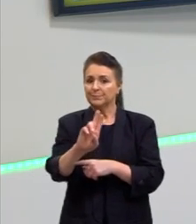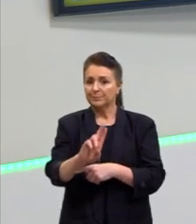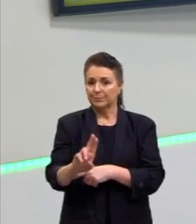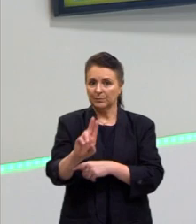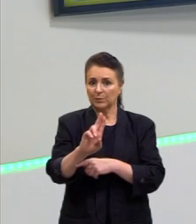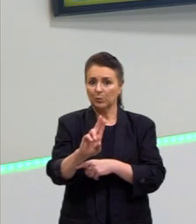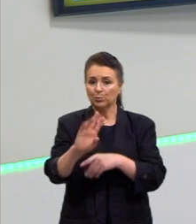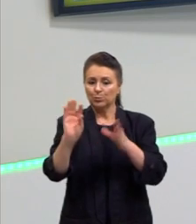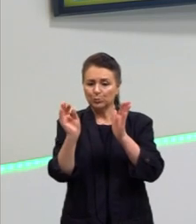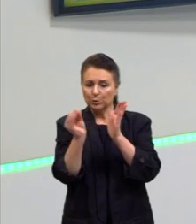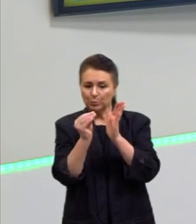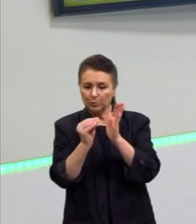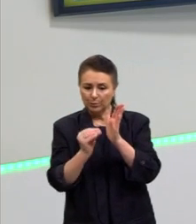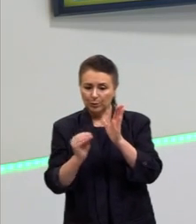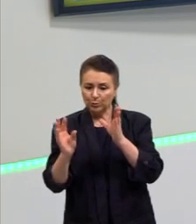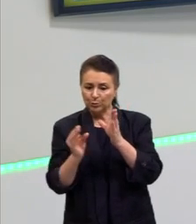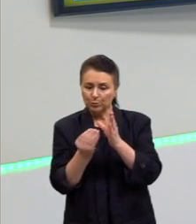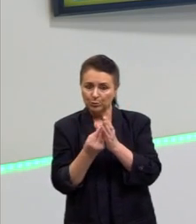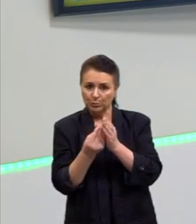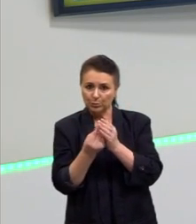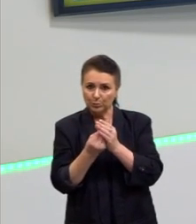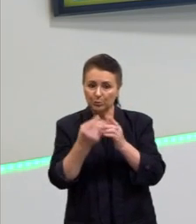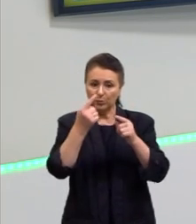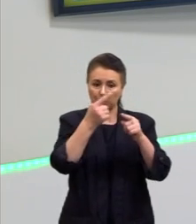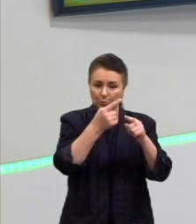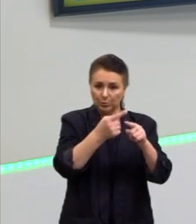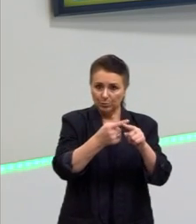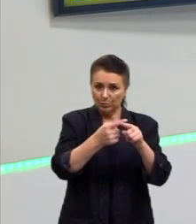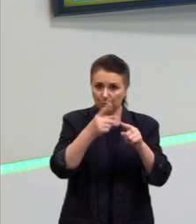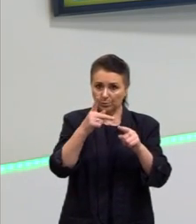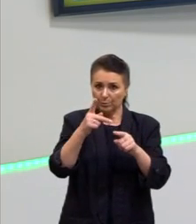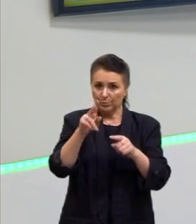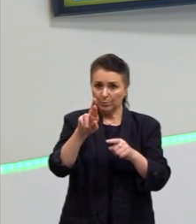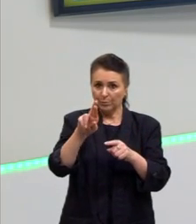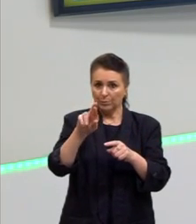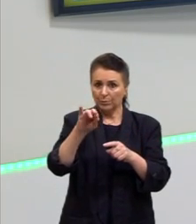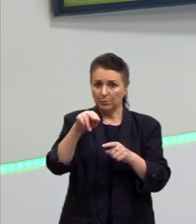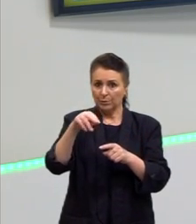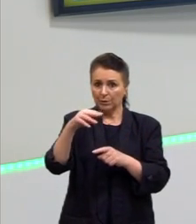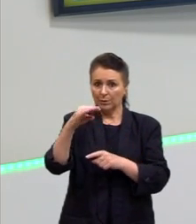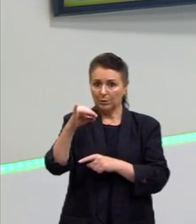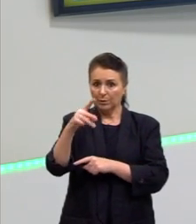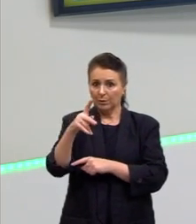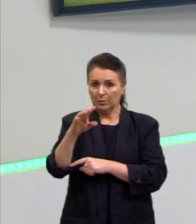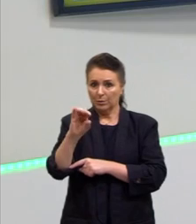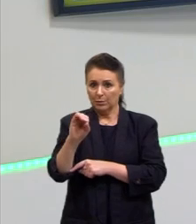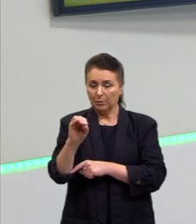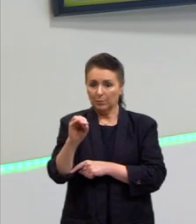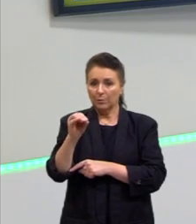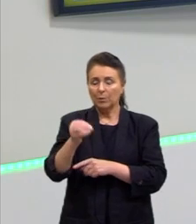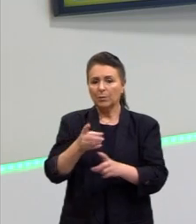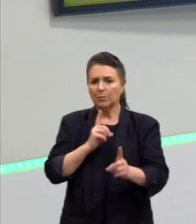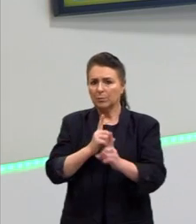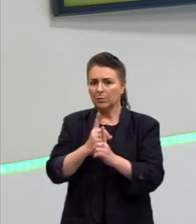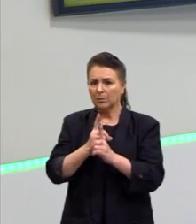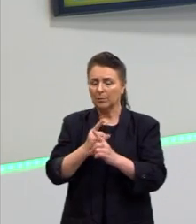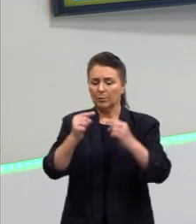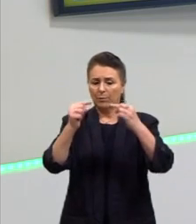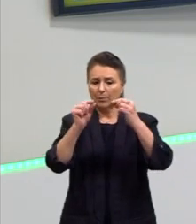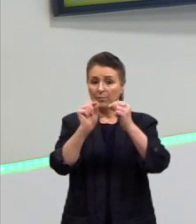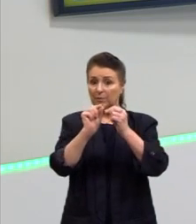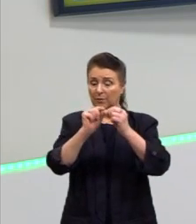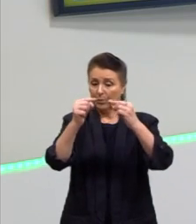agrupamentos, o princípio multiplicativo, nós vimos que quando nós temos que fazer essa combinação